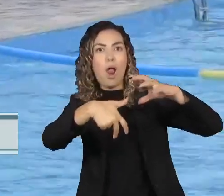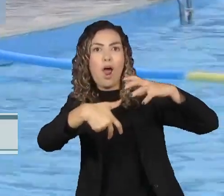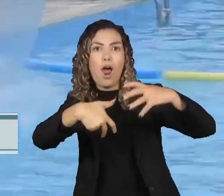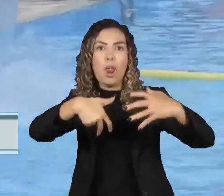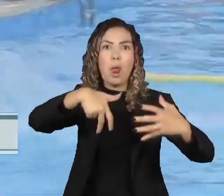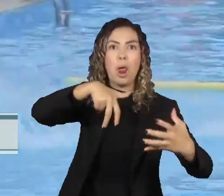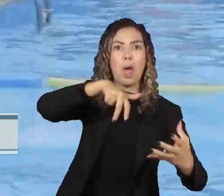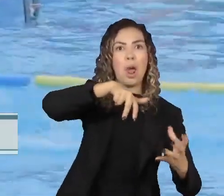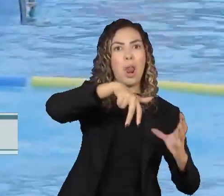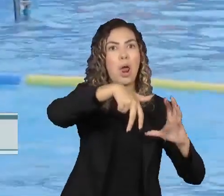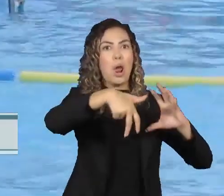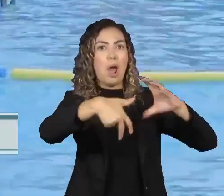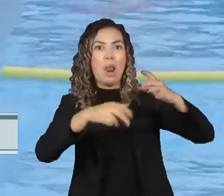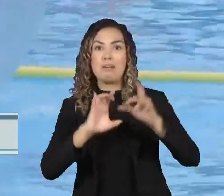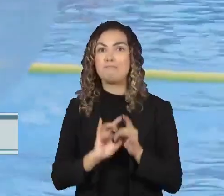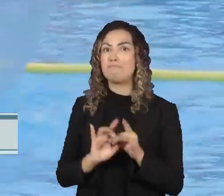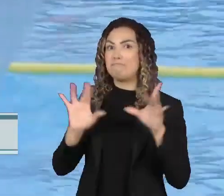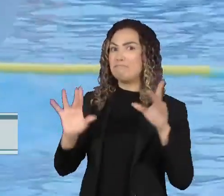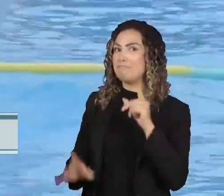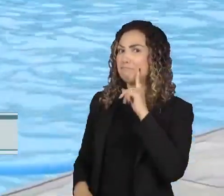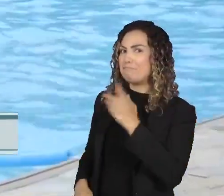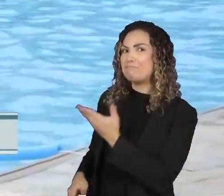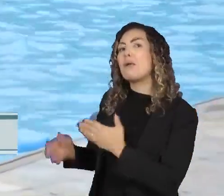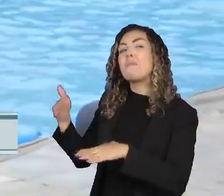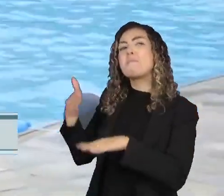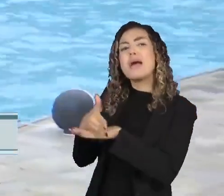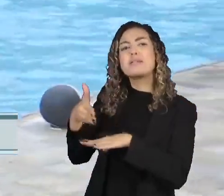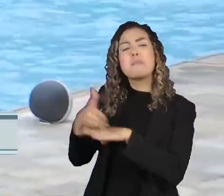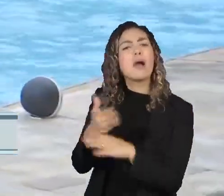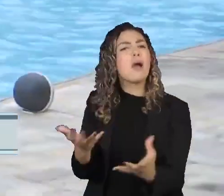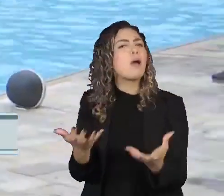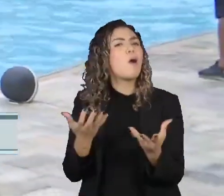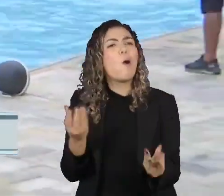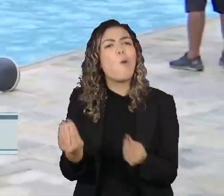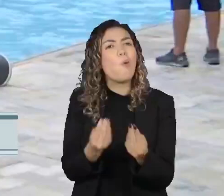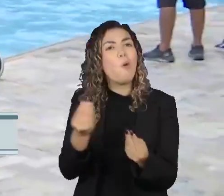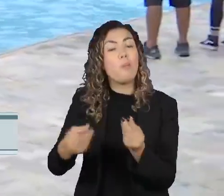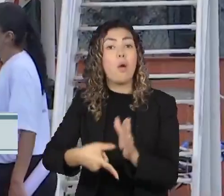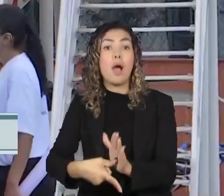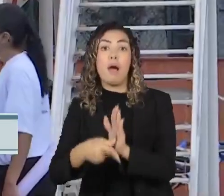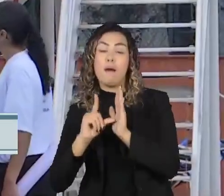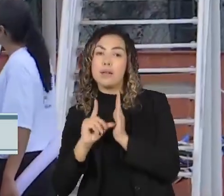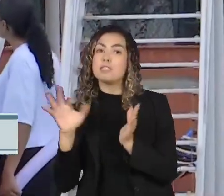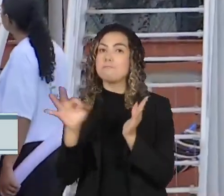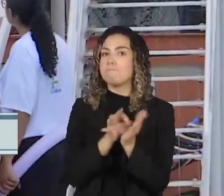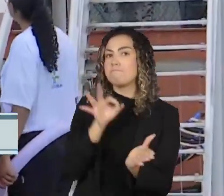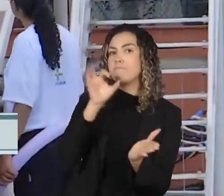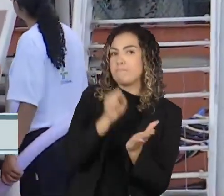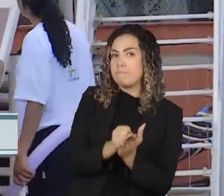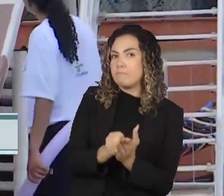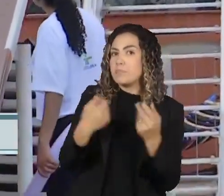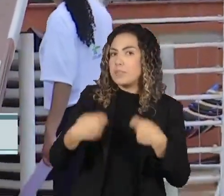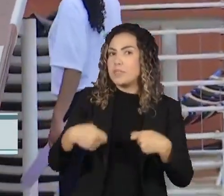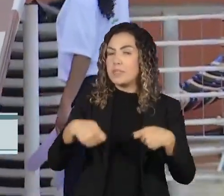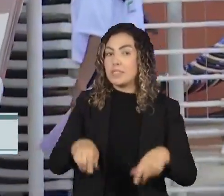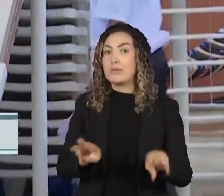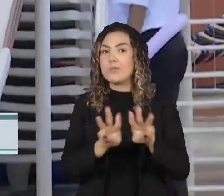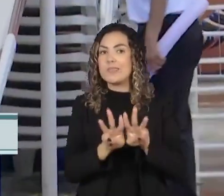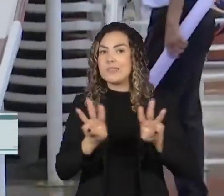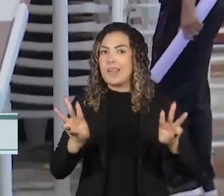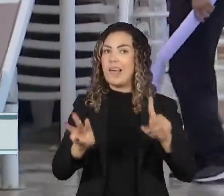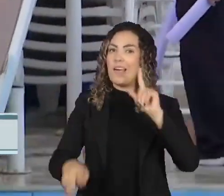a água. Para participar, basta se cadastrar no www.cessp